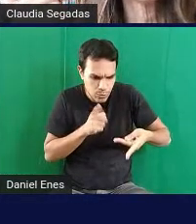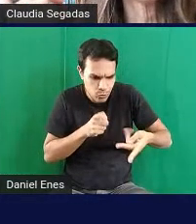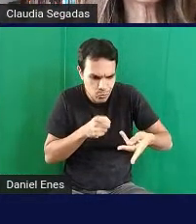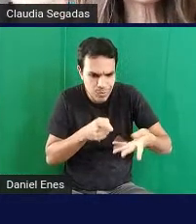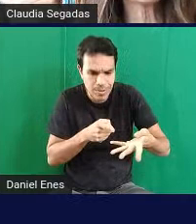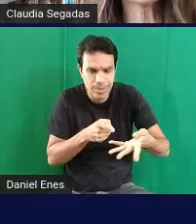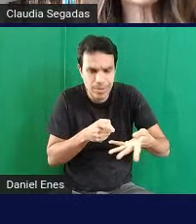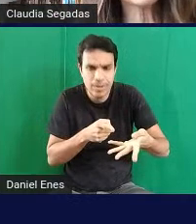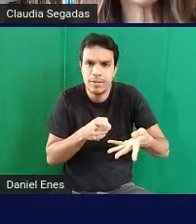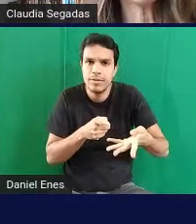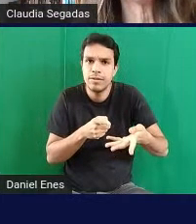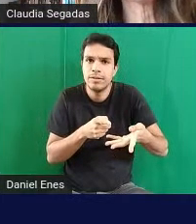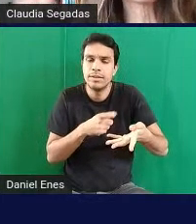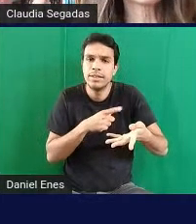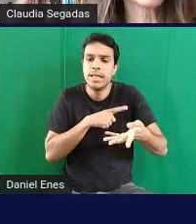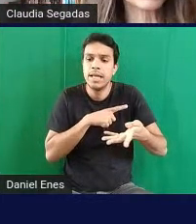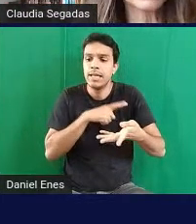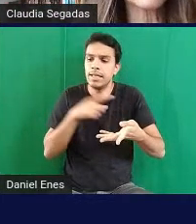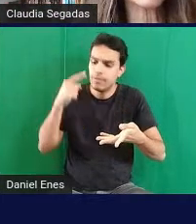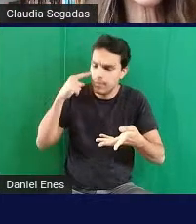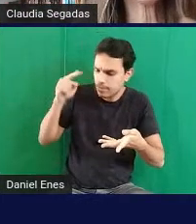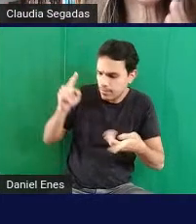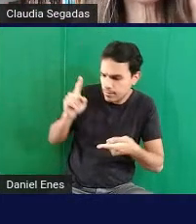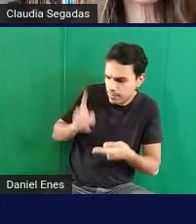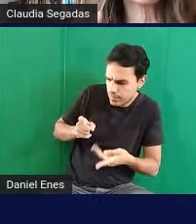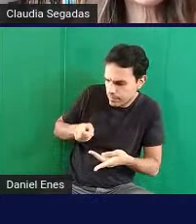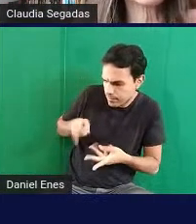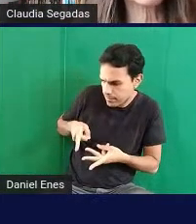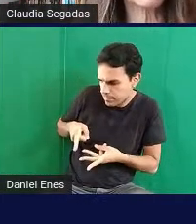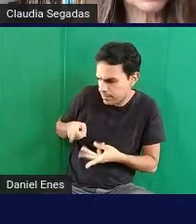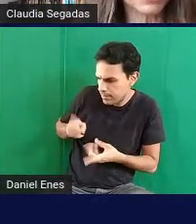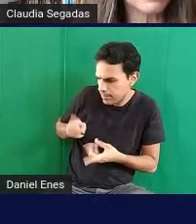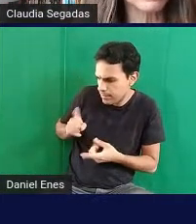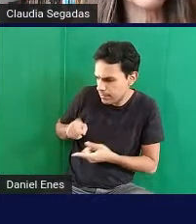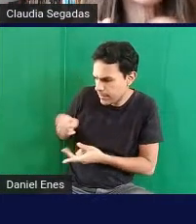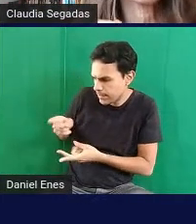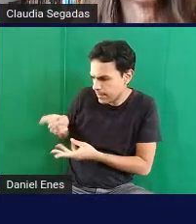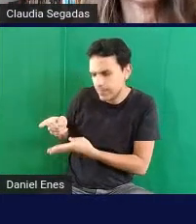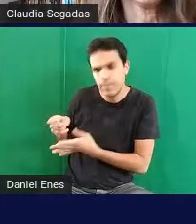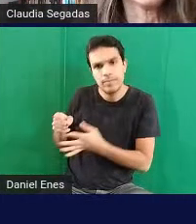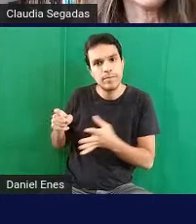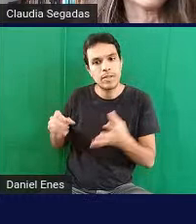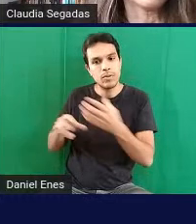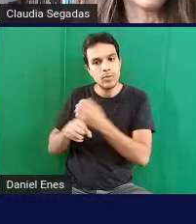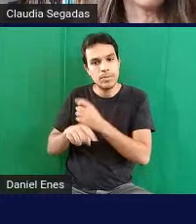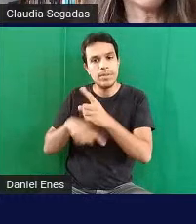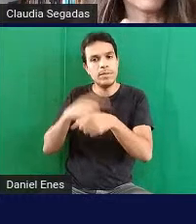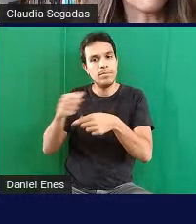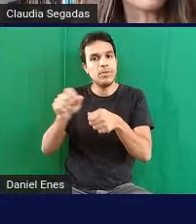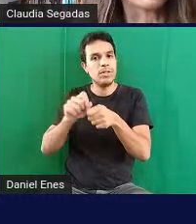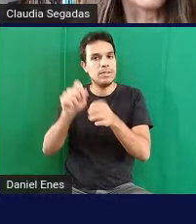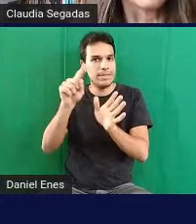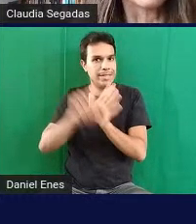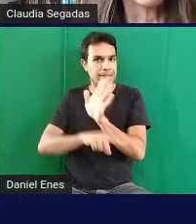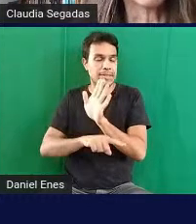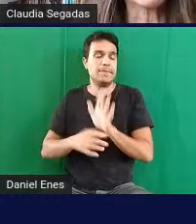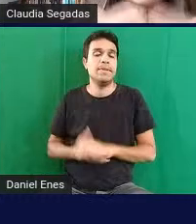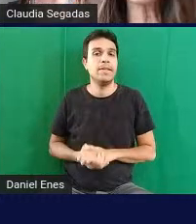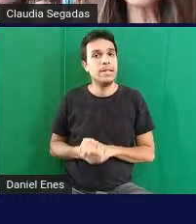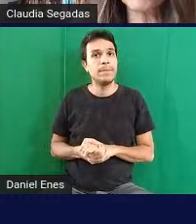caixas que caberiam na caixa grande e depois fazendo a subtração bom